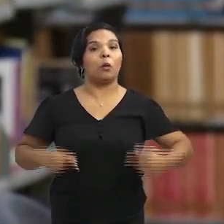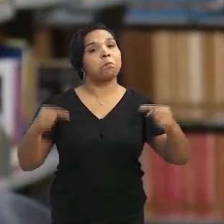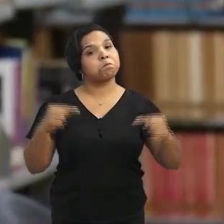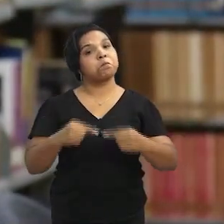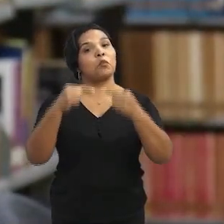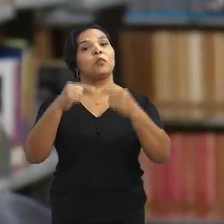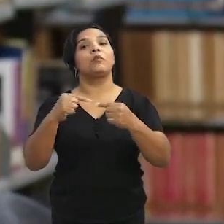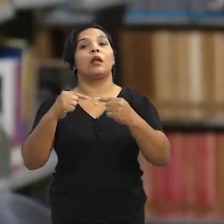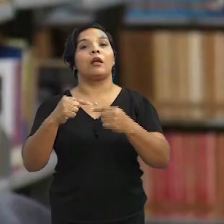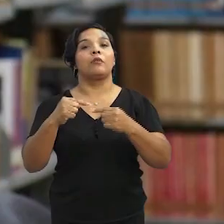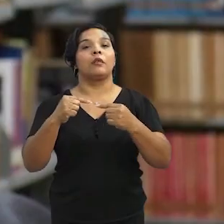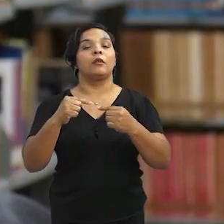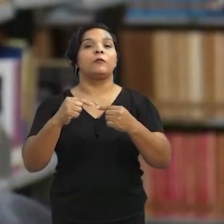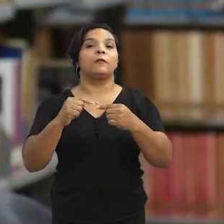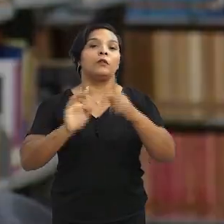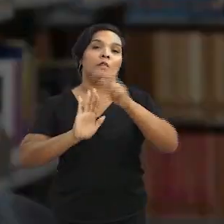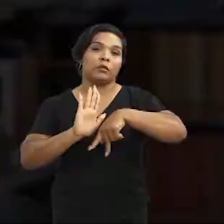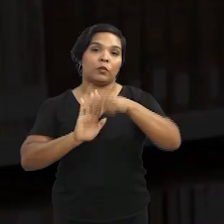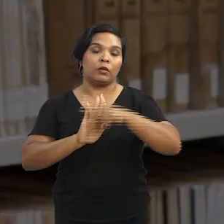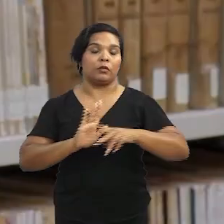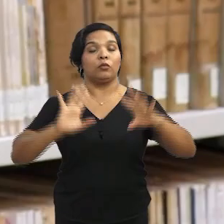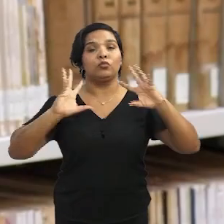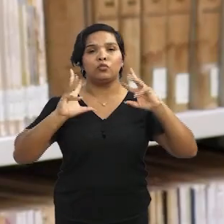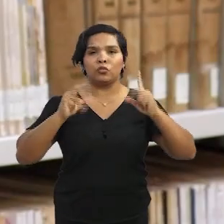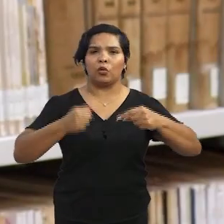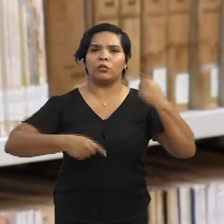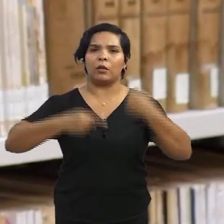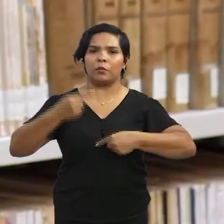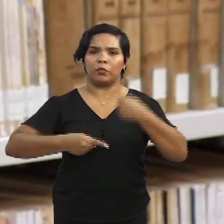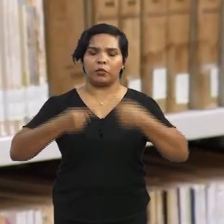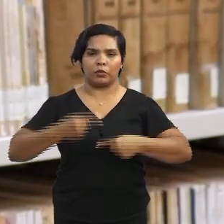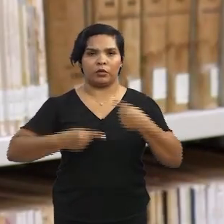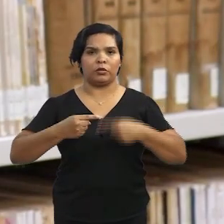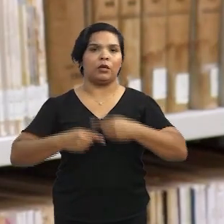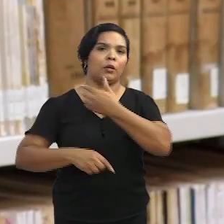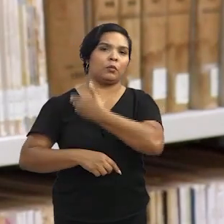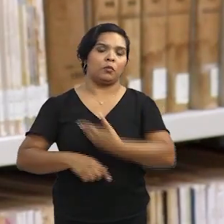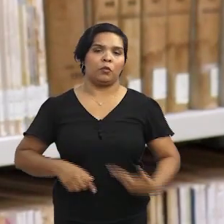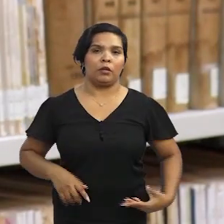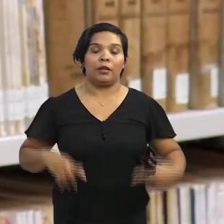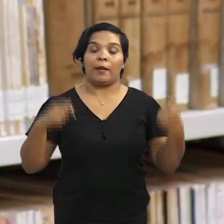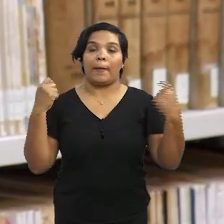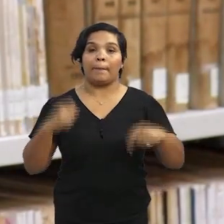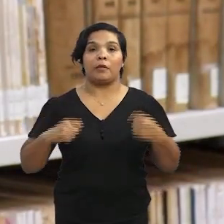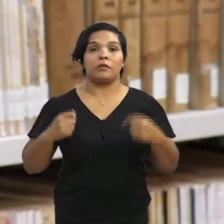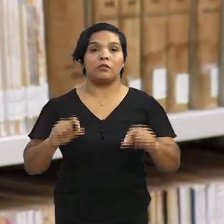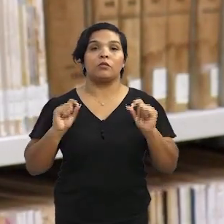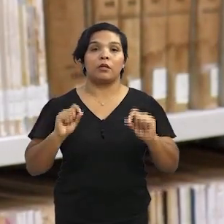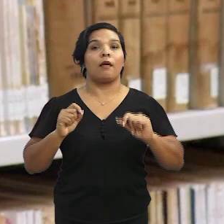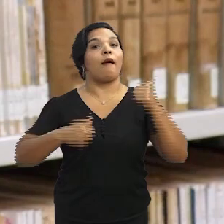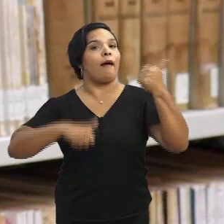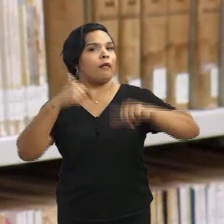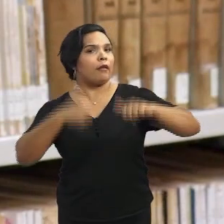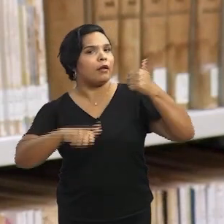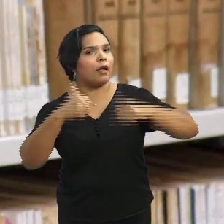encaixava muito bem no desenho desse projeto. Toda política pública, ela tem que ser